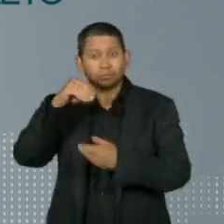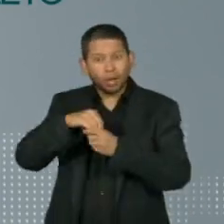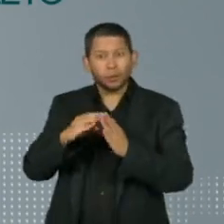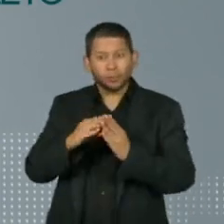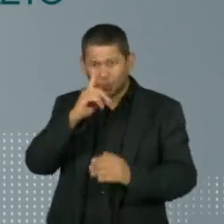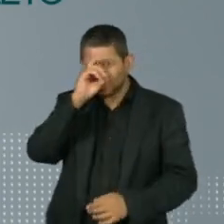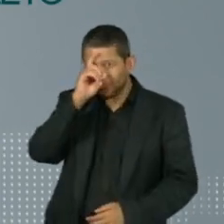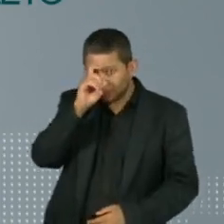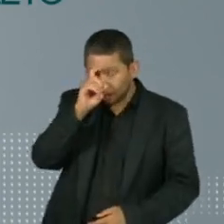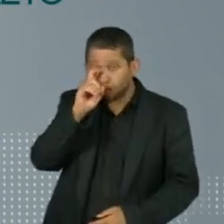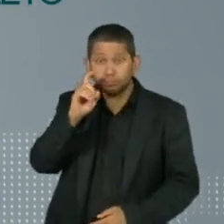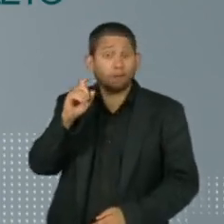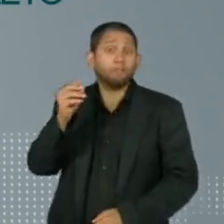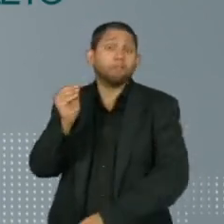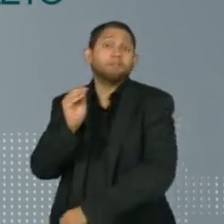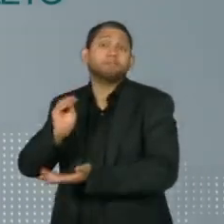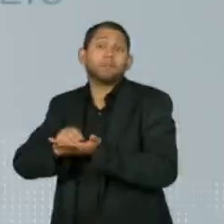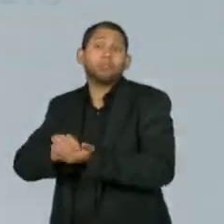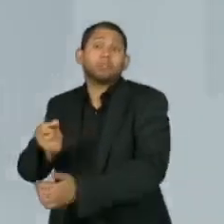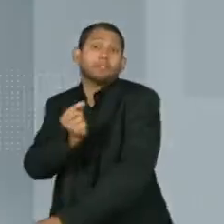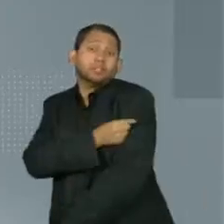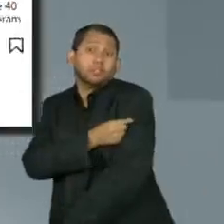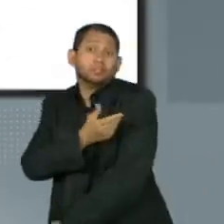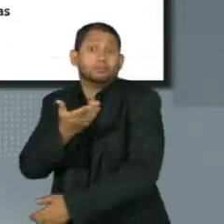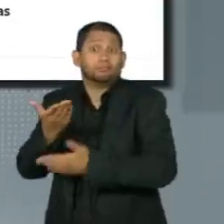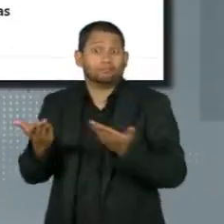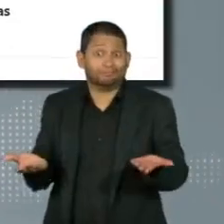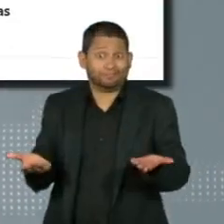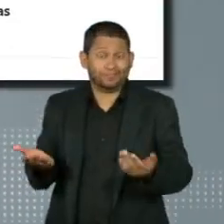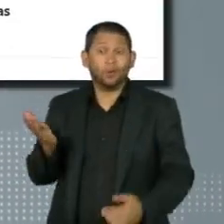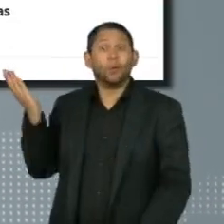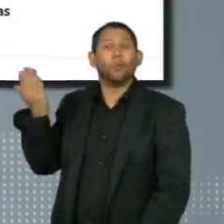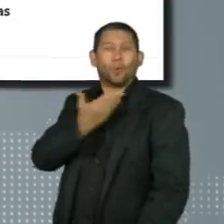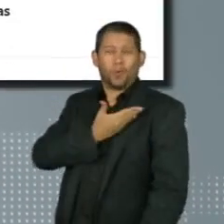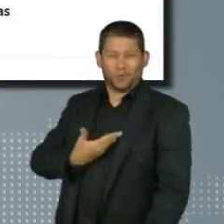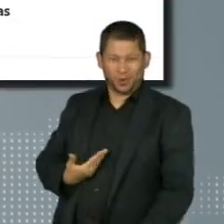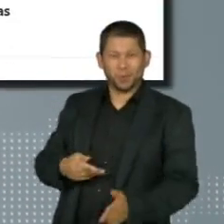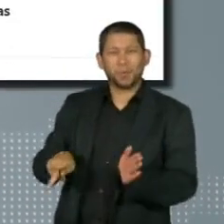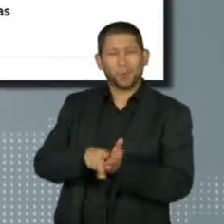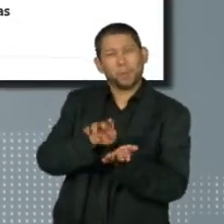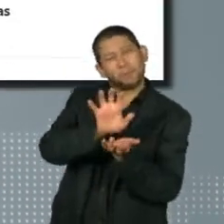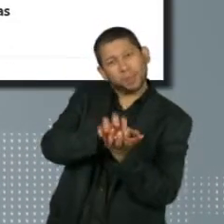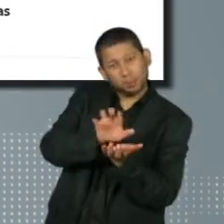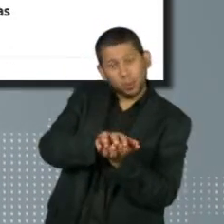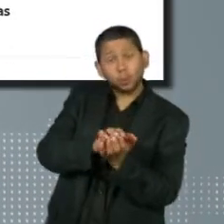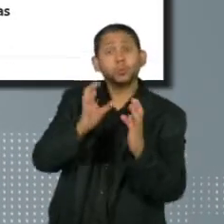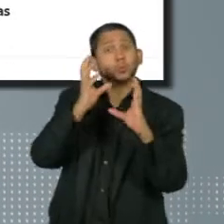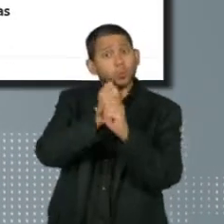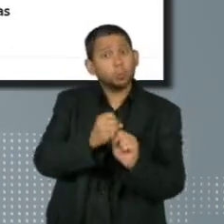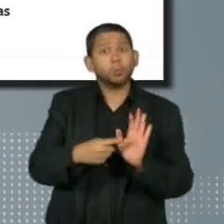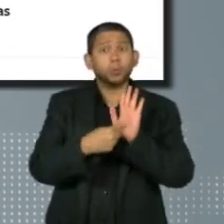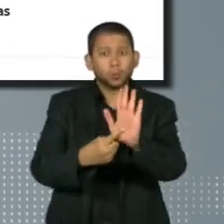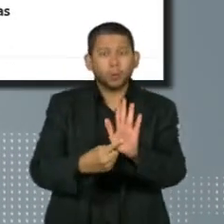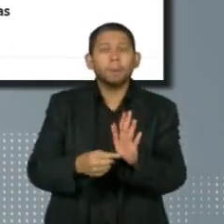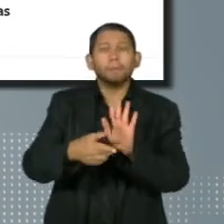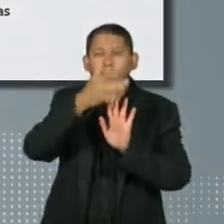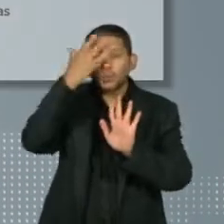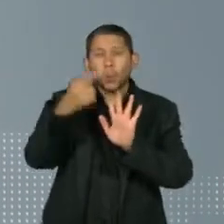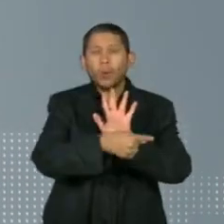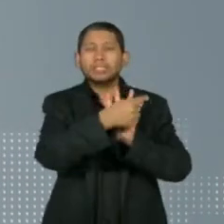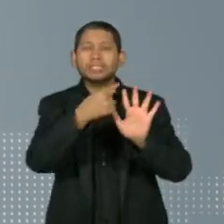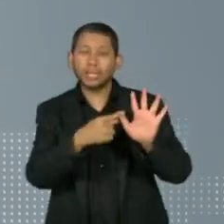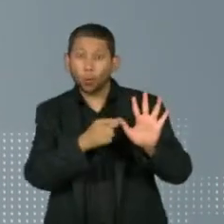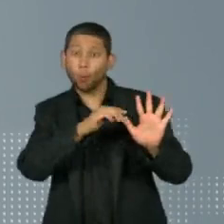não tinham o esquema vacinal completo. O governo de Pernambuco também revelou dados parecidos. Quatro em cada cinco mortes em